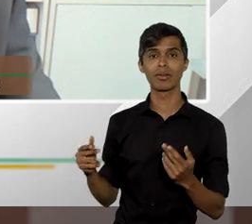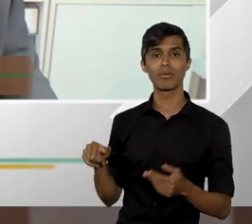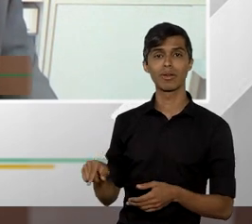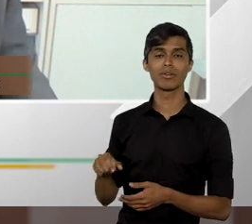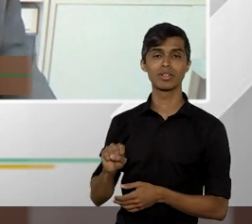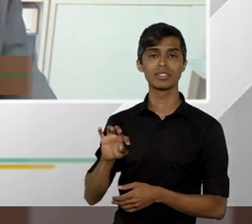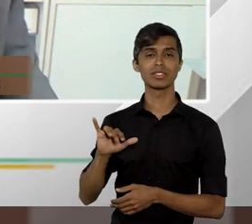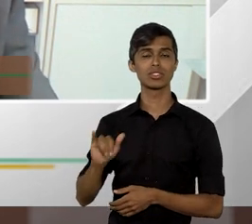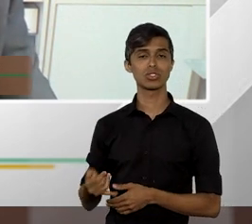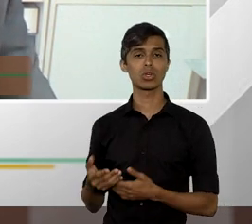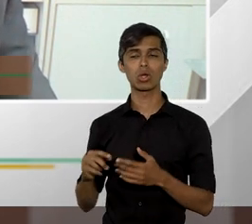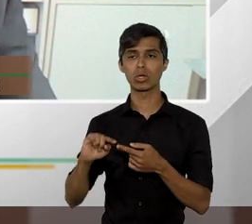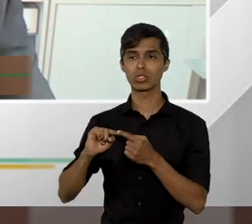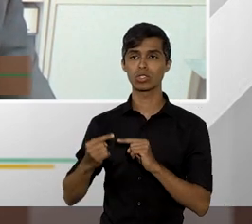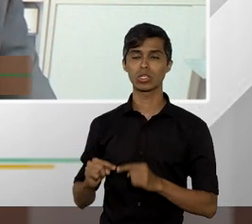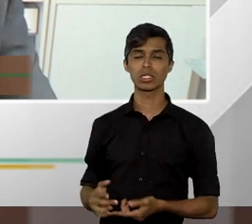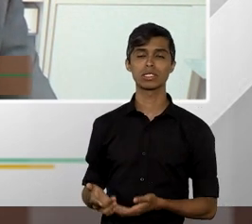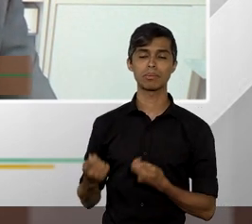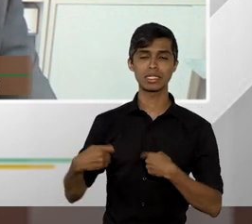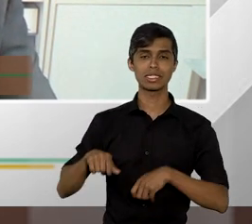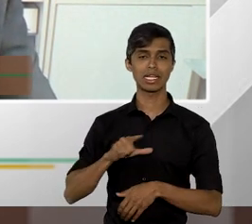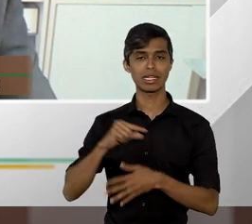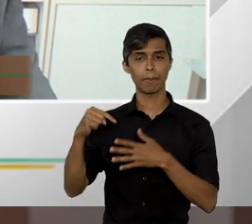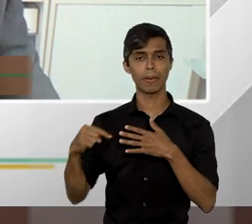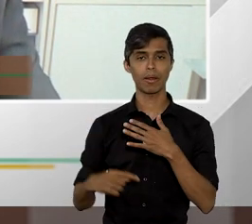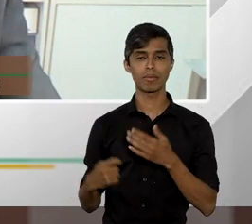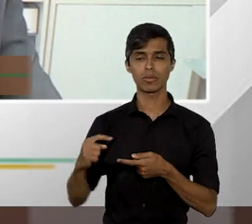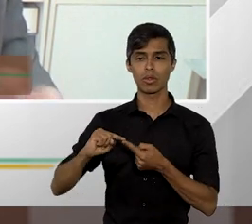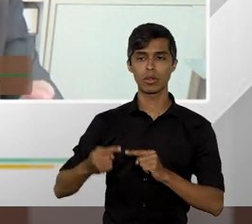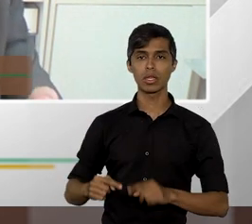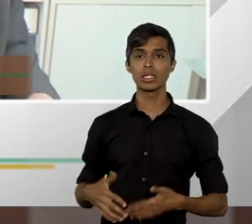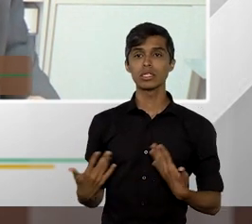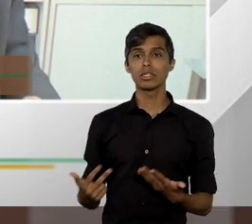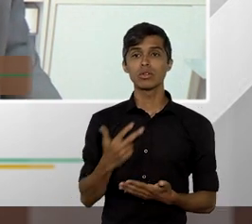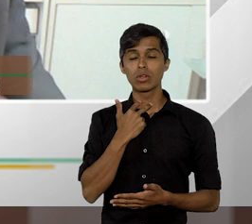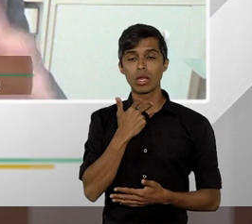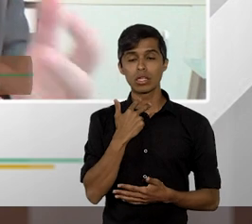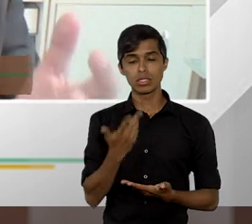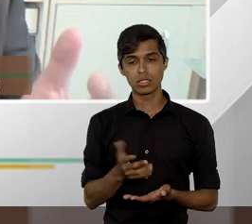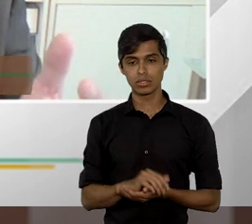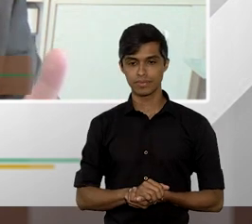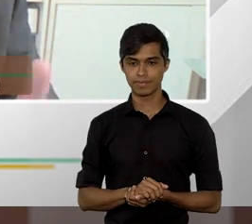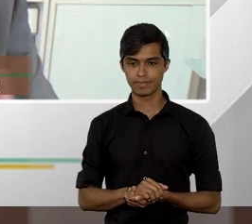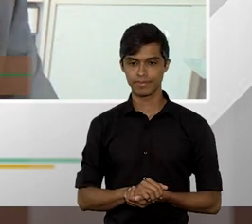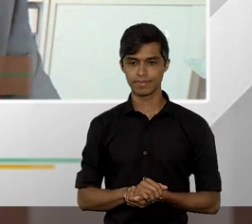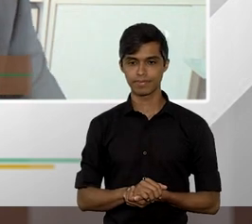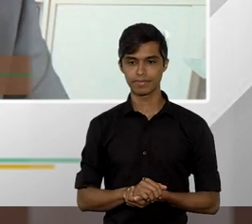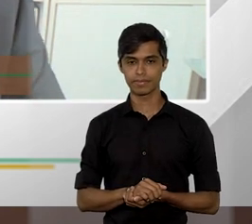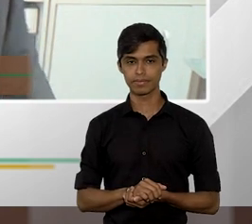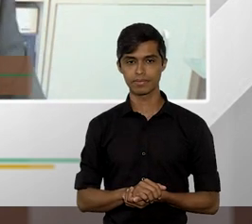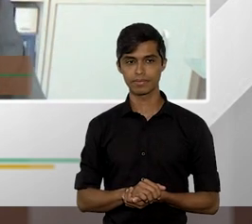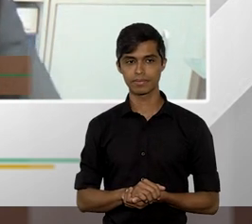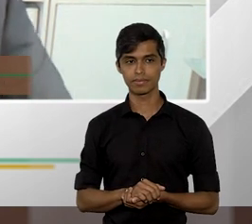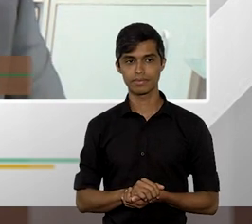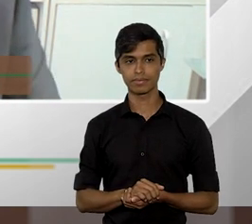conferia isonomia uma resposta única do tribunal e não faria sentido portanto nos outros casos nós temos respostas distintas não é professor